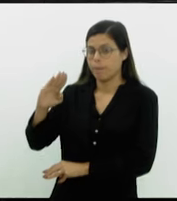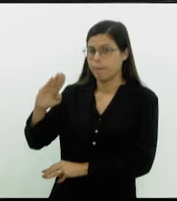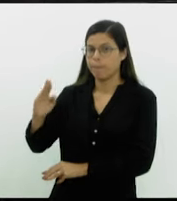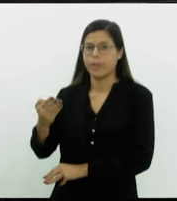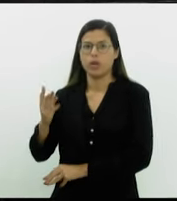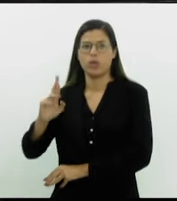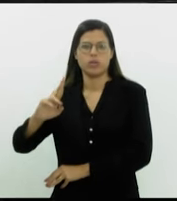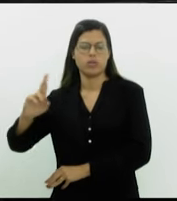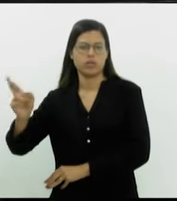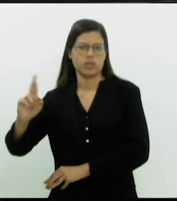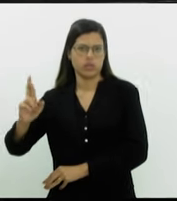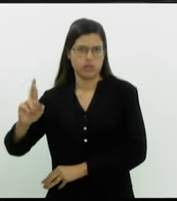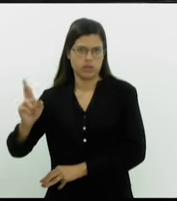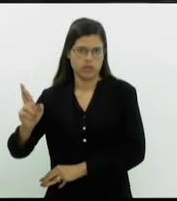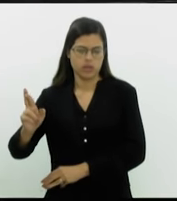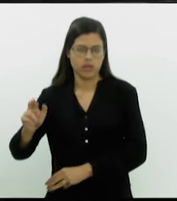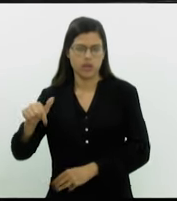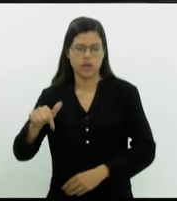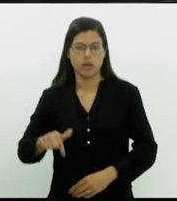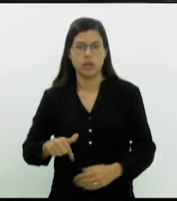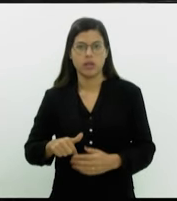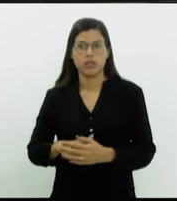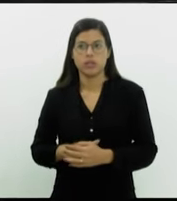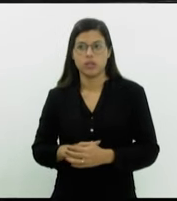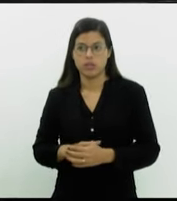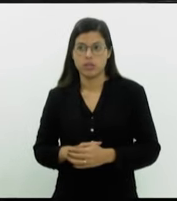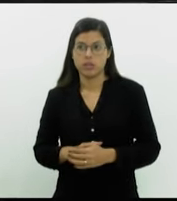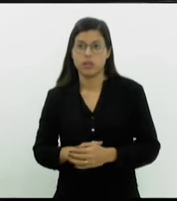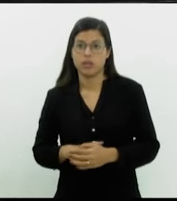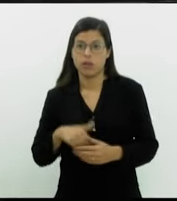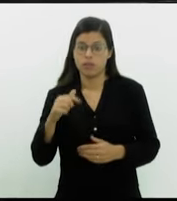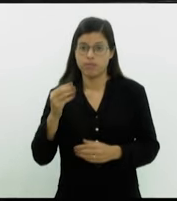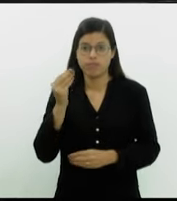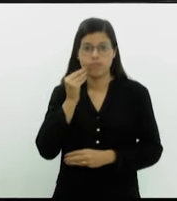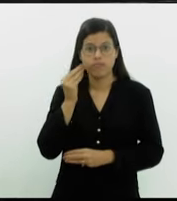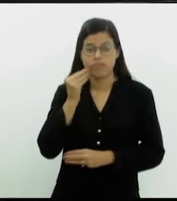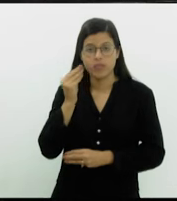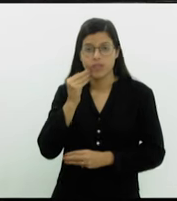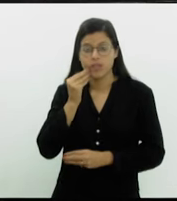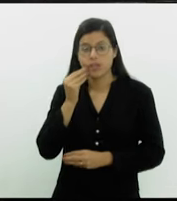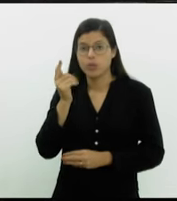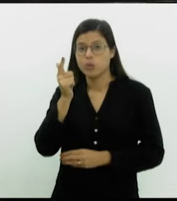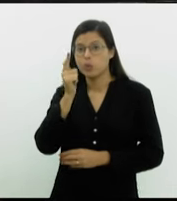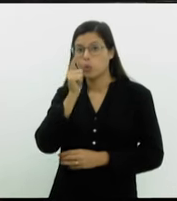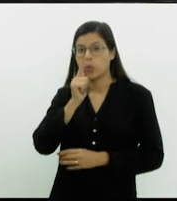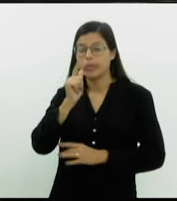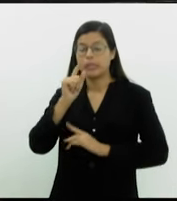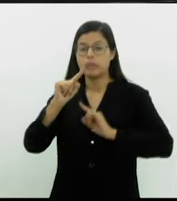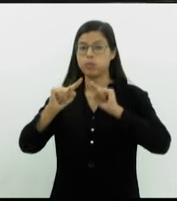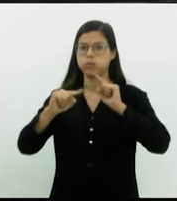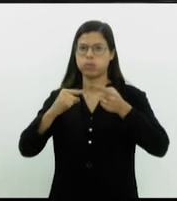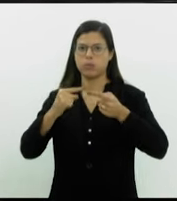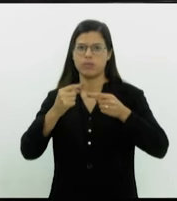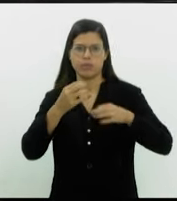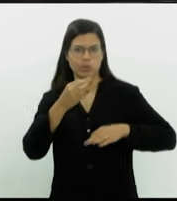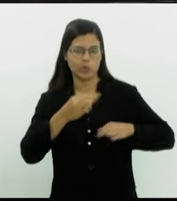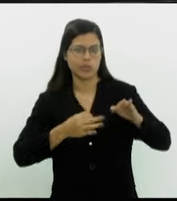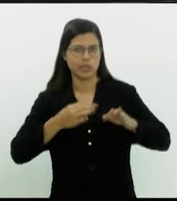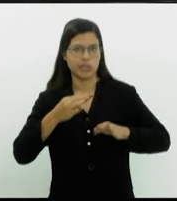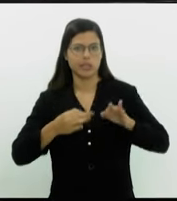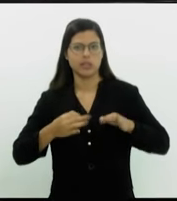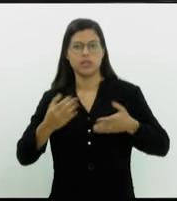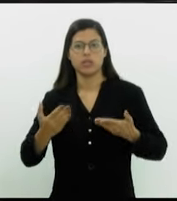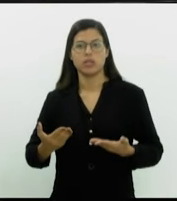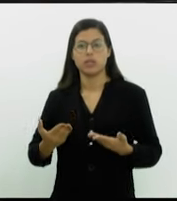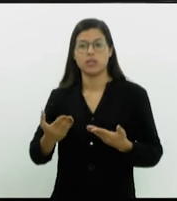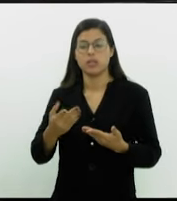estando a mesma em recuperação judicial e alegando que,